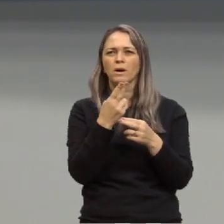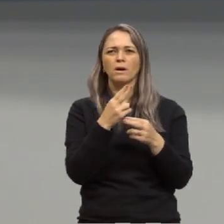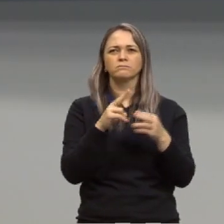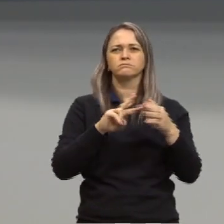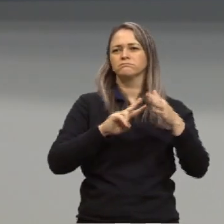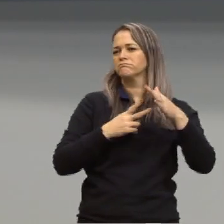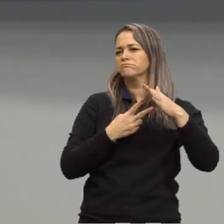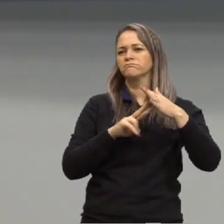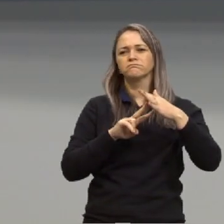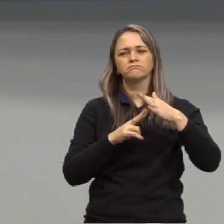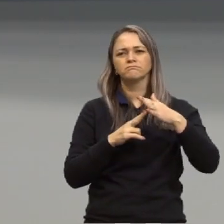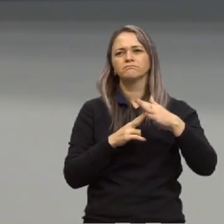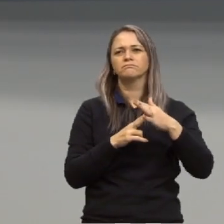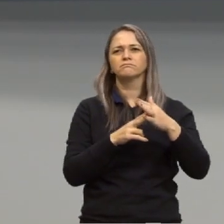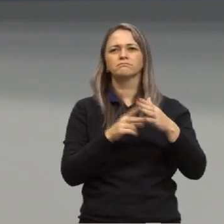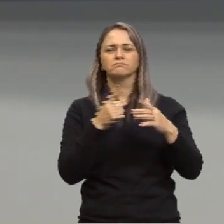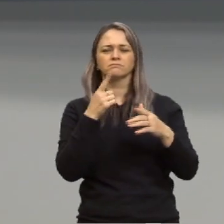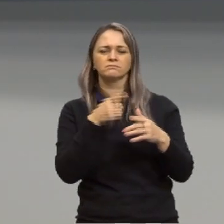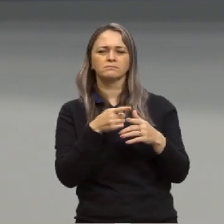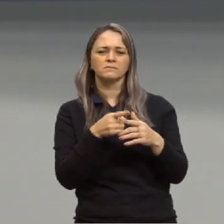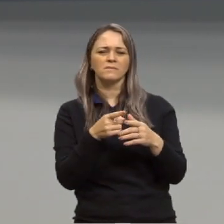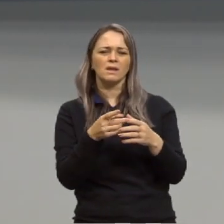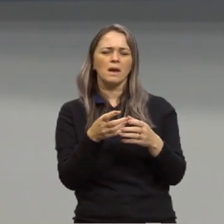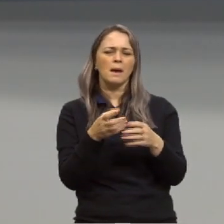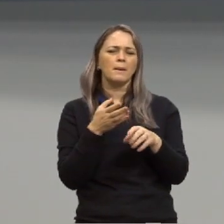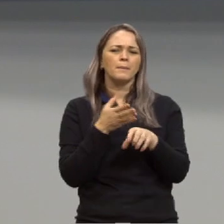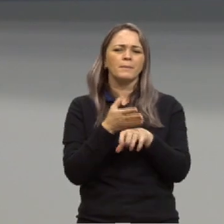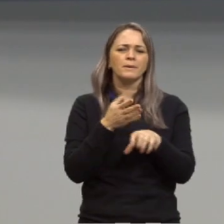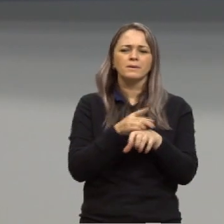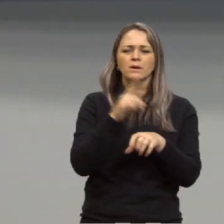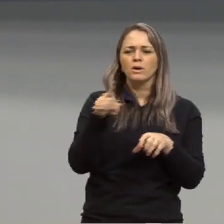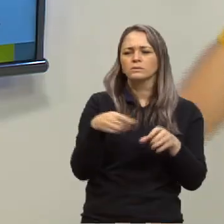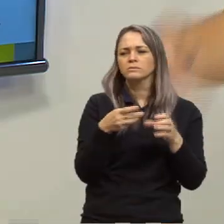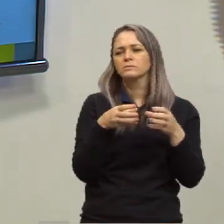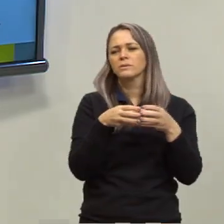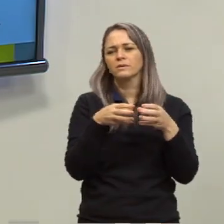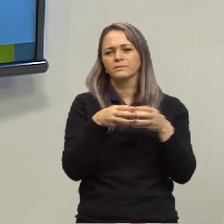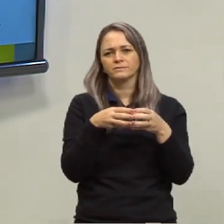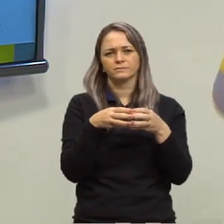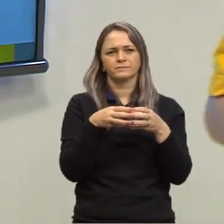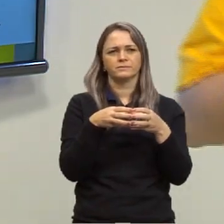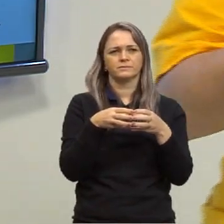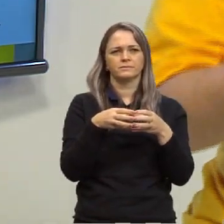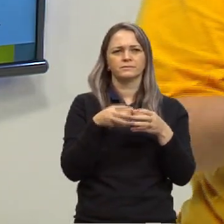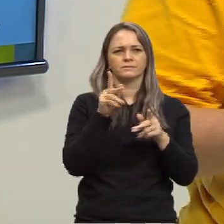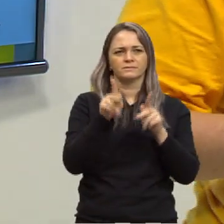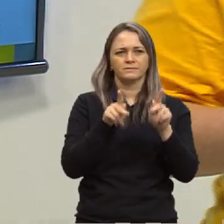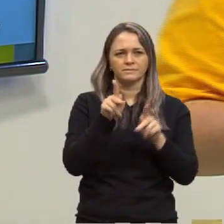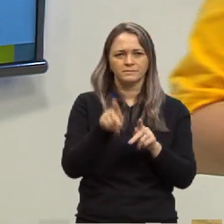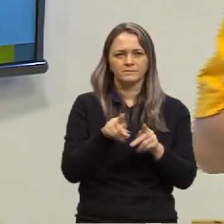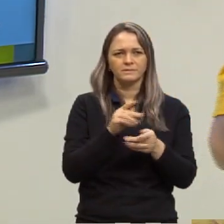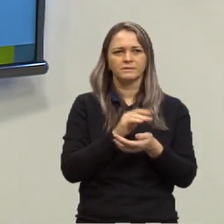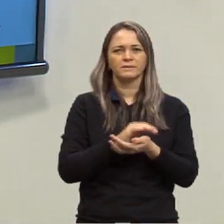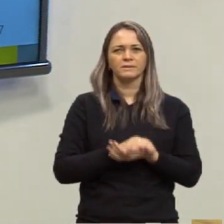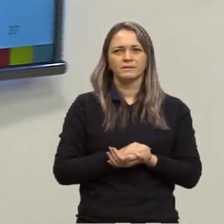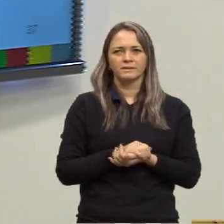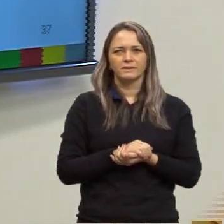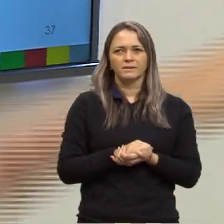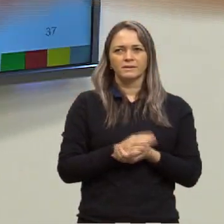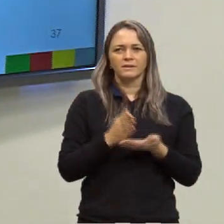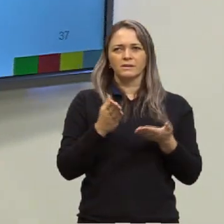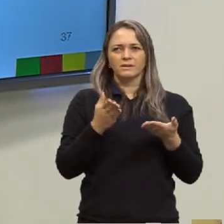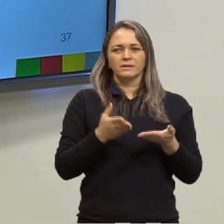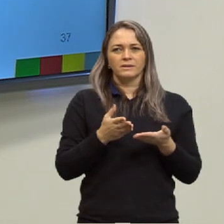e negação da ideia de que a língua pertence a outros povos pessoal era isso para hoje tá